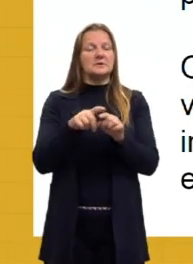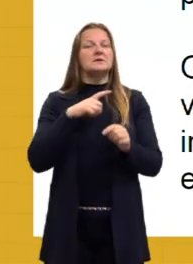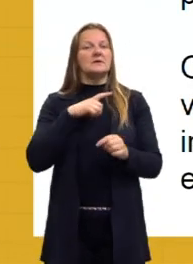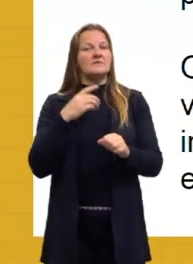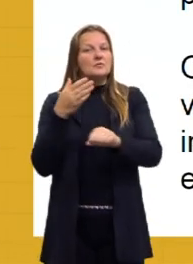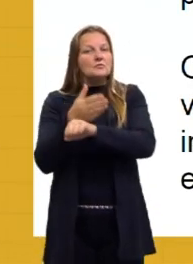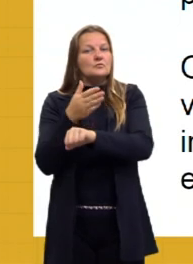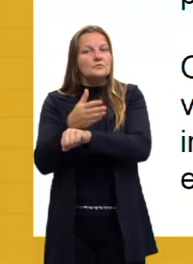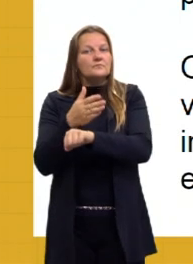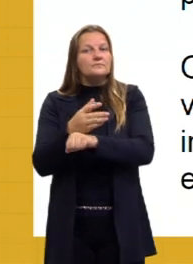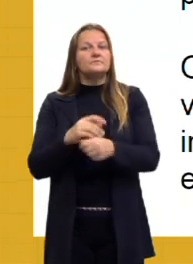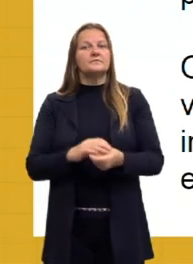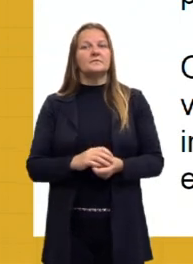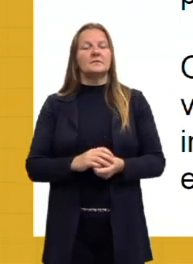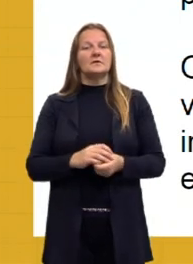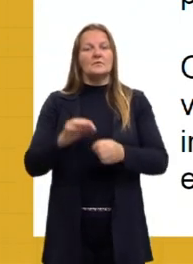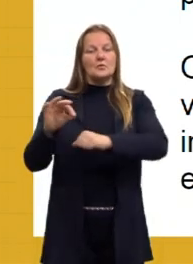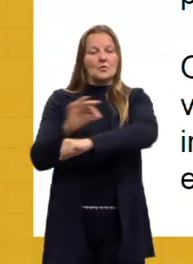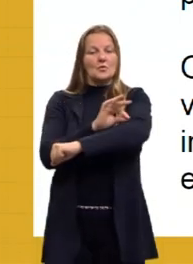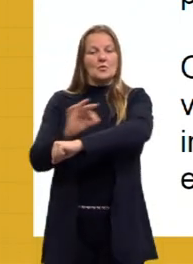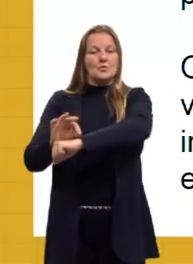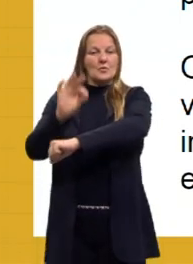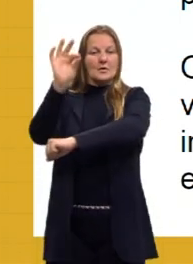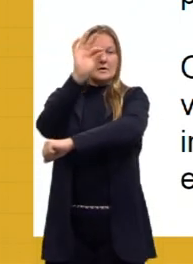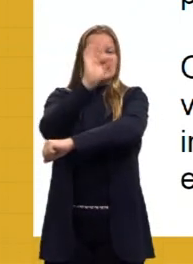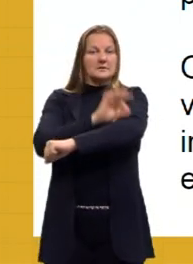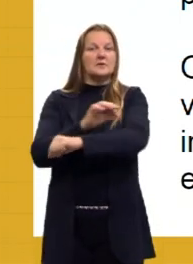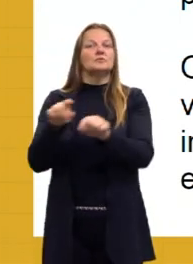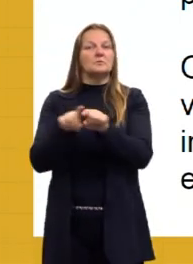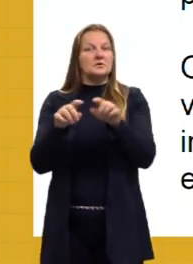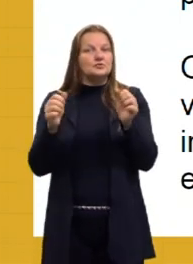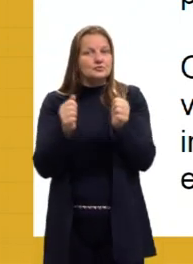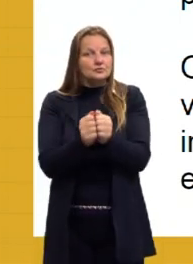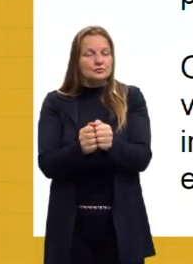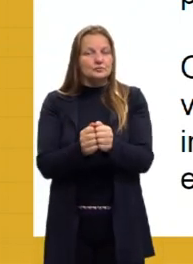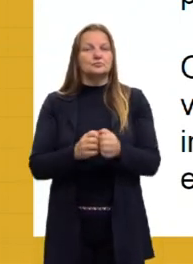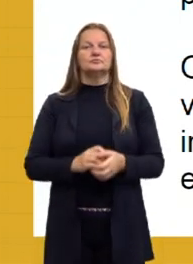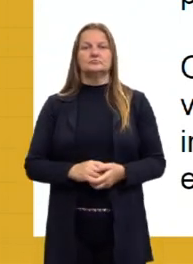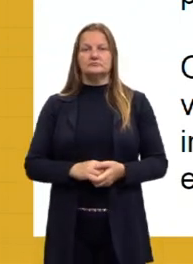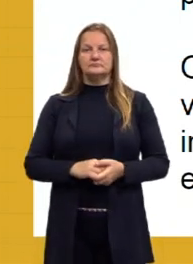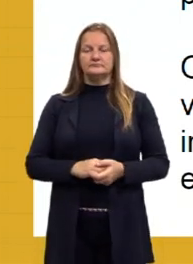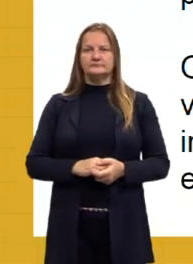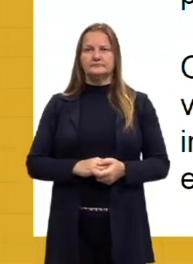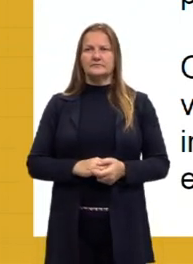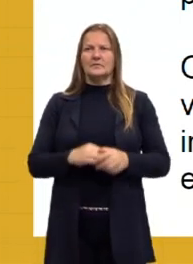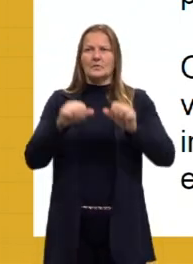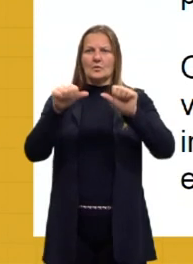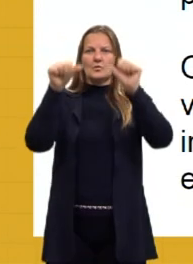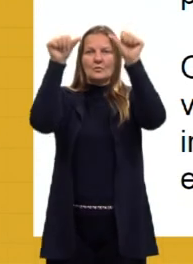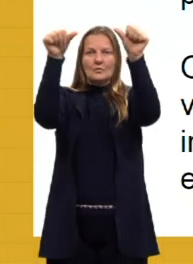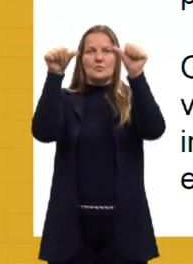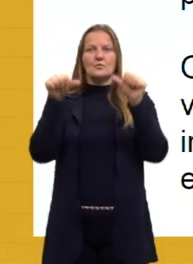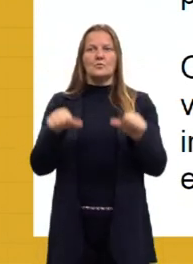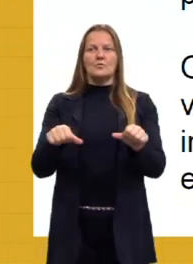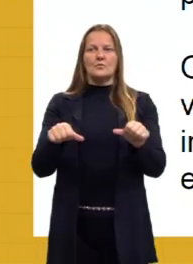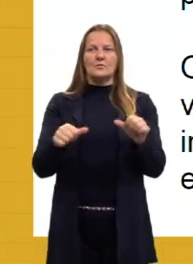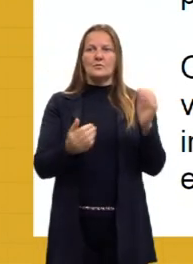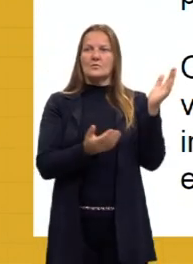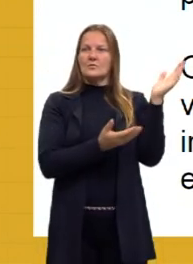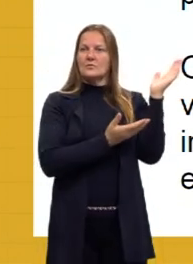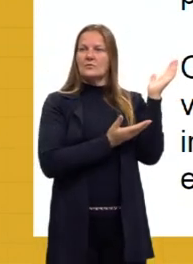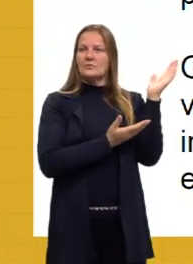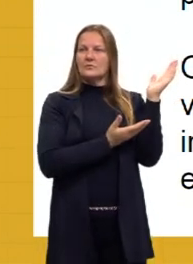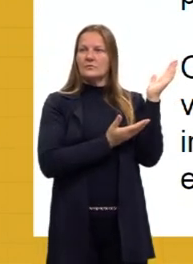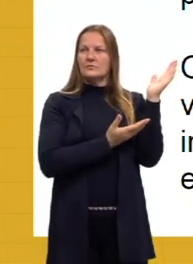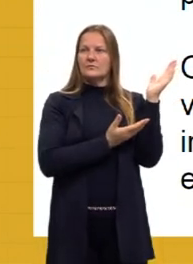participação de arquitetos também. Aqui a gente colocou, então, o cartaz do festival,